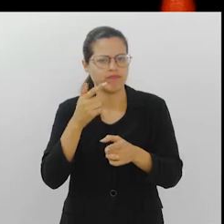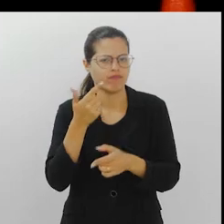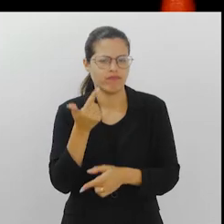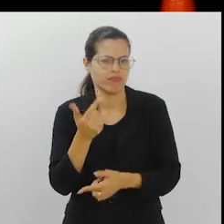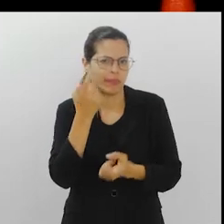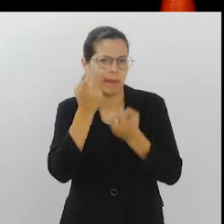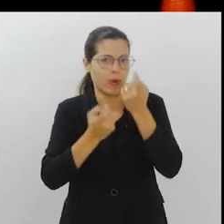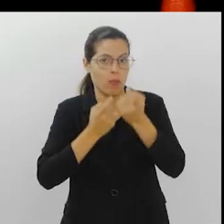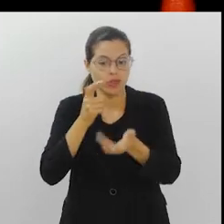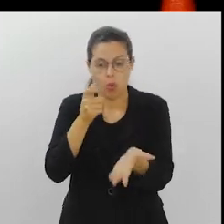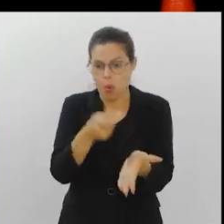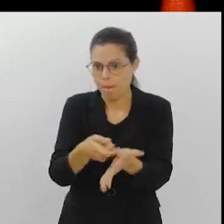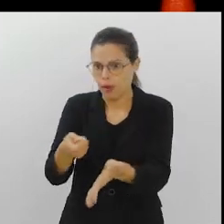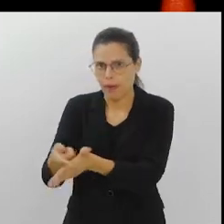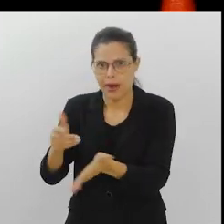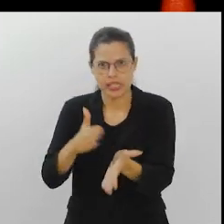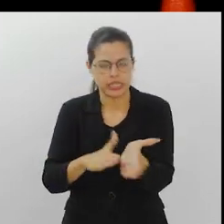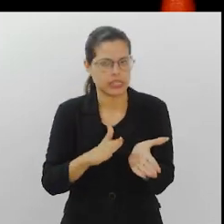compras,